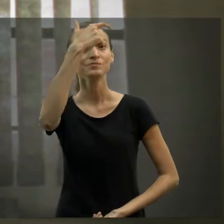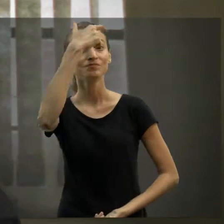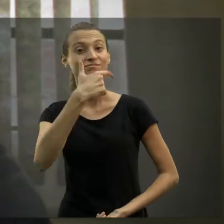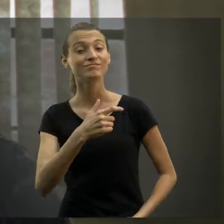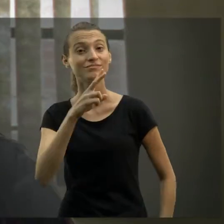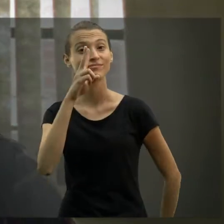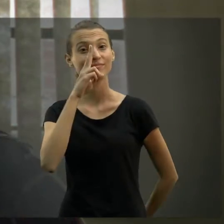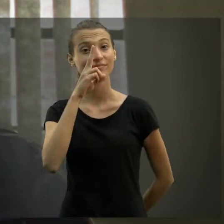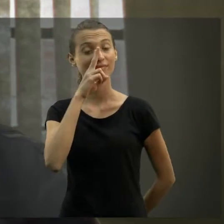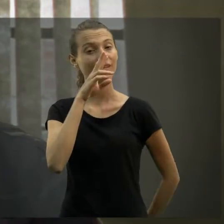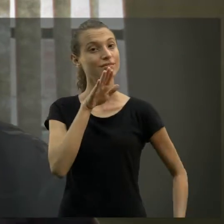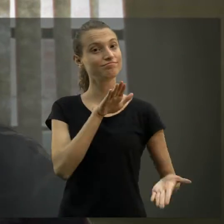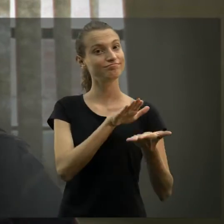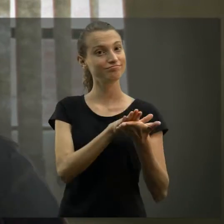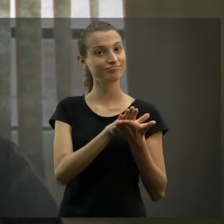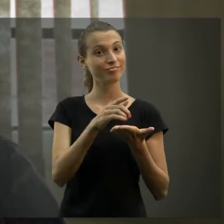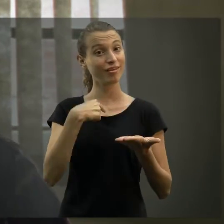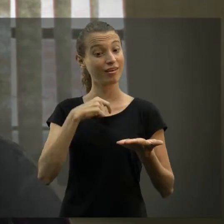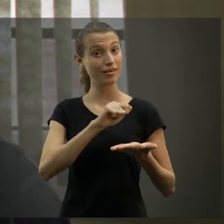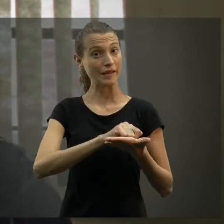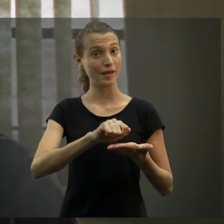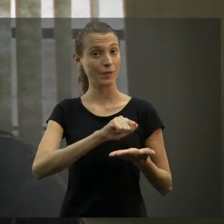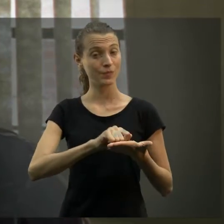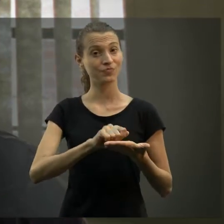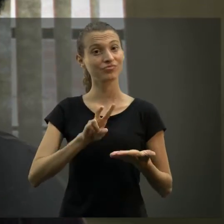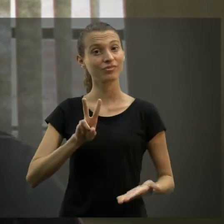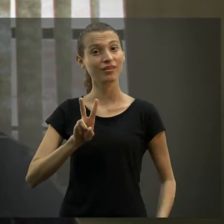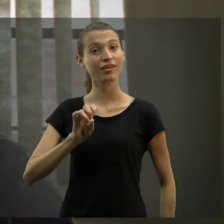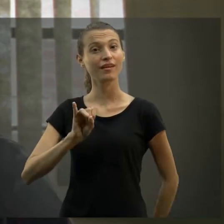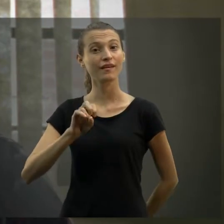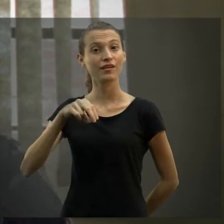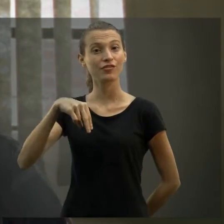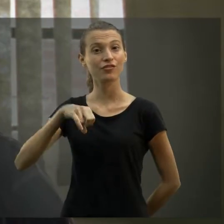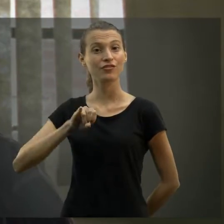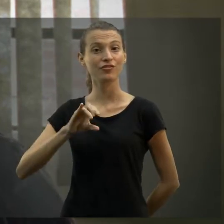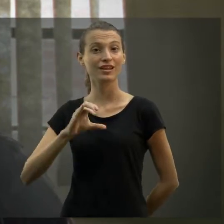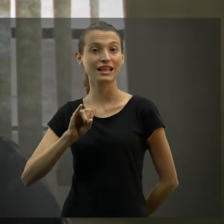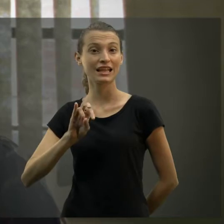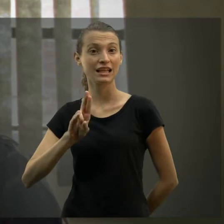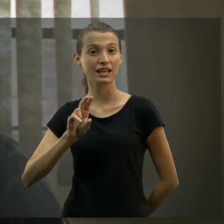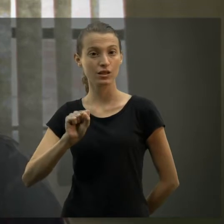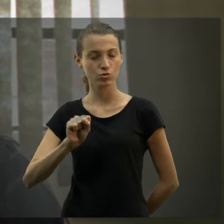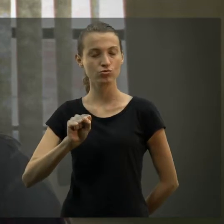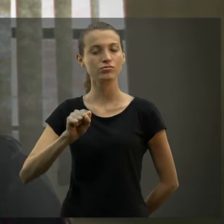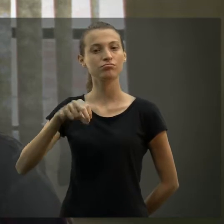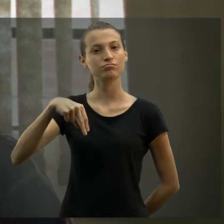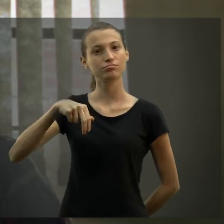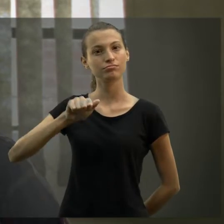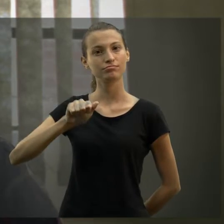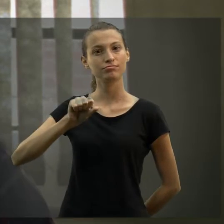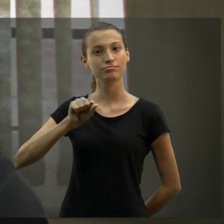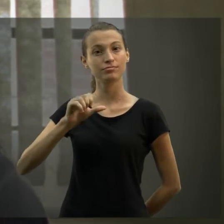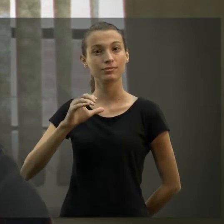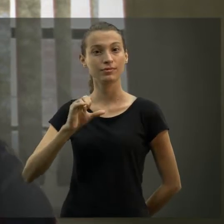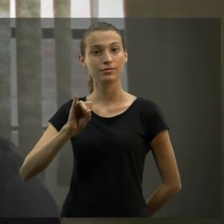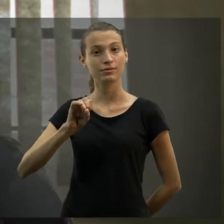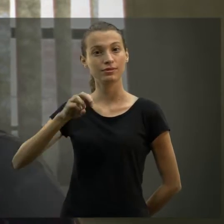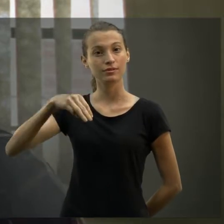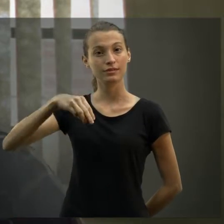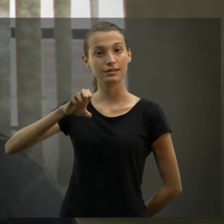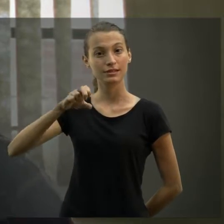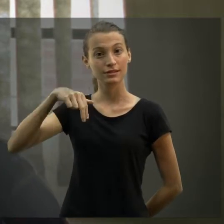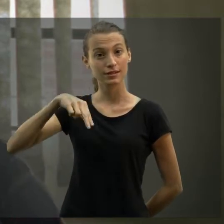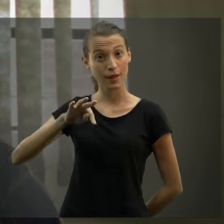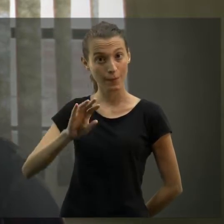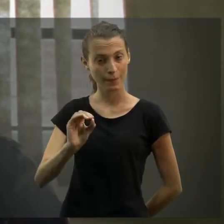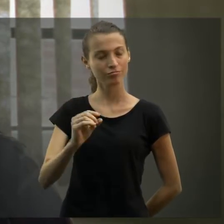Meu nome é Marcos Vinícius Batista Nascimento, mas todo mundo me chama e eu também assino as minhas publicações como Vinícius Nascimento. Eu sou